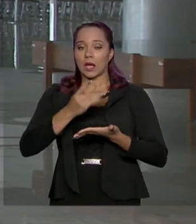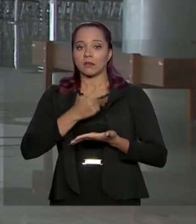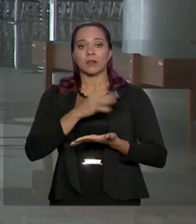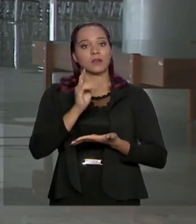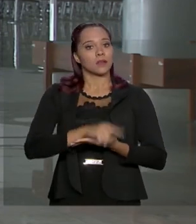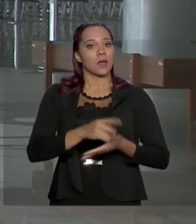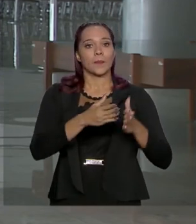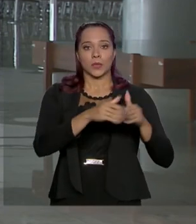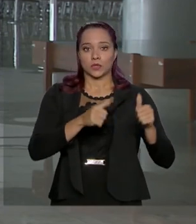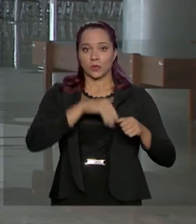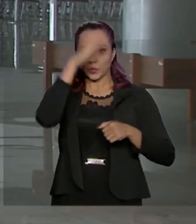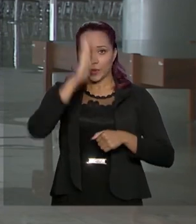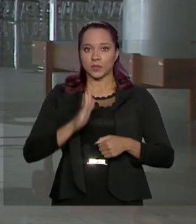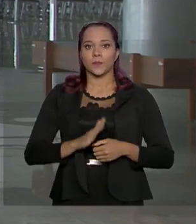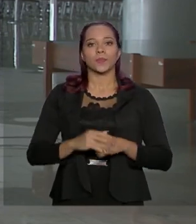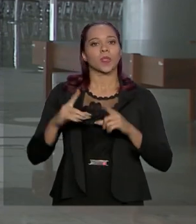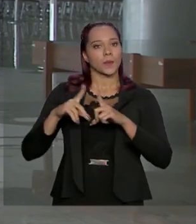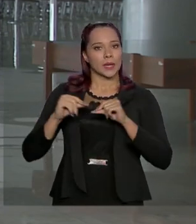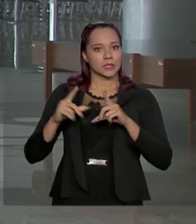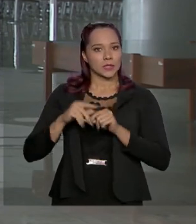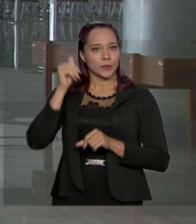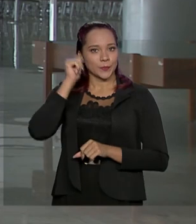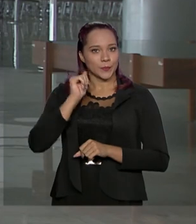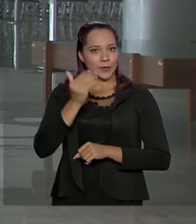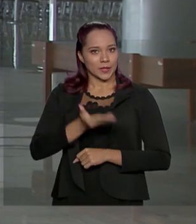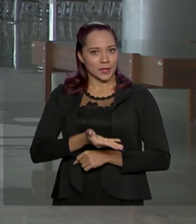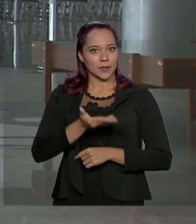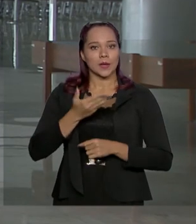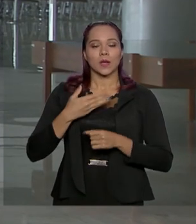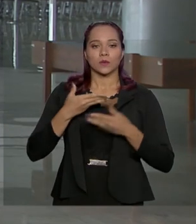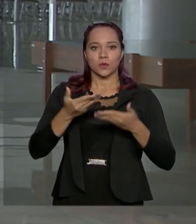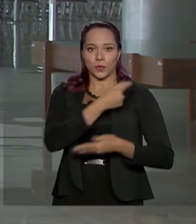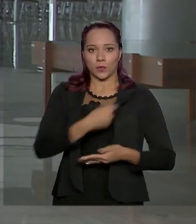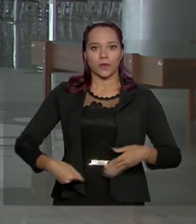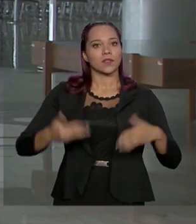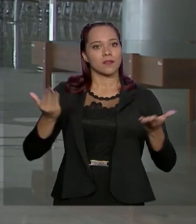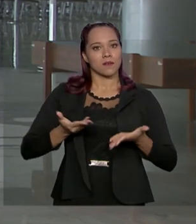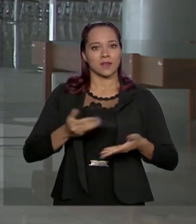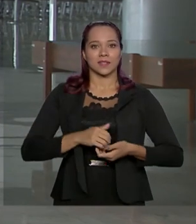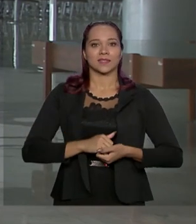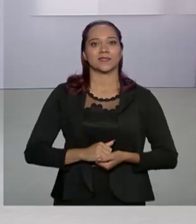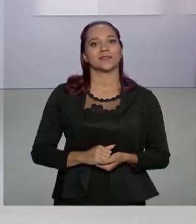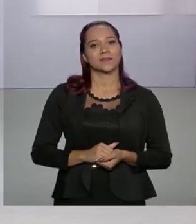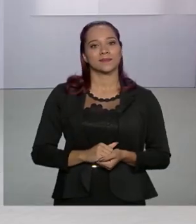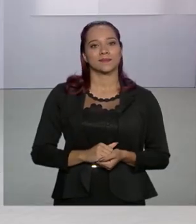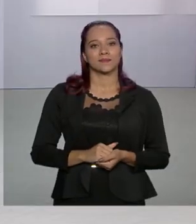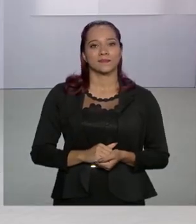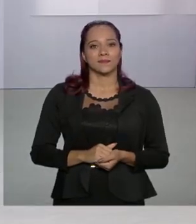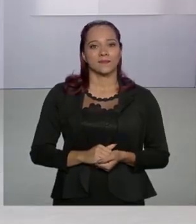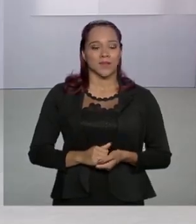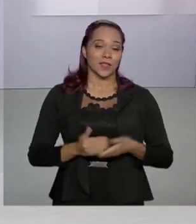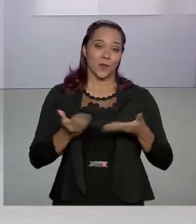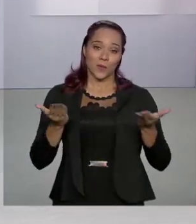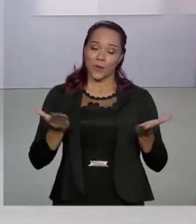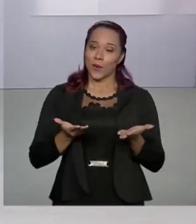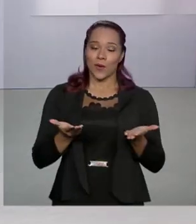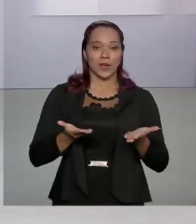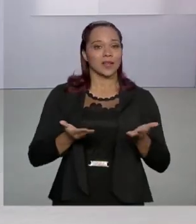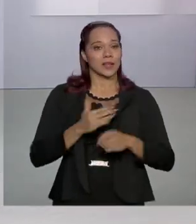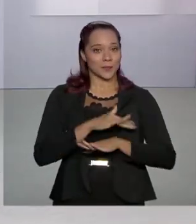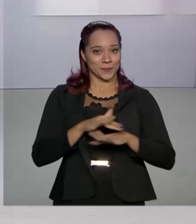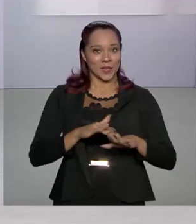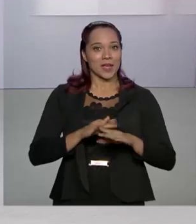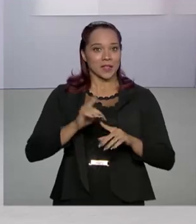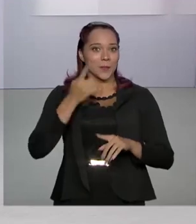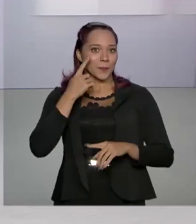no país. De Brasília, Luciana Colares de Holanda para o Governo Agora. E a gente fica por aqui. Nos